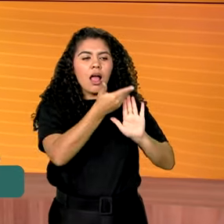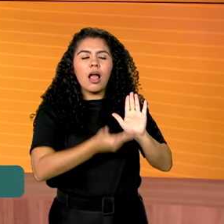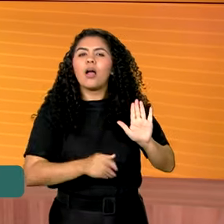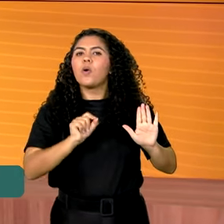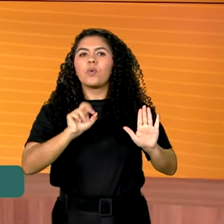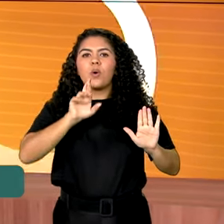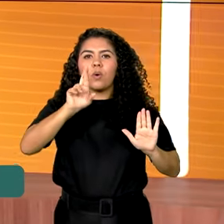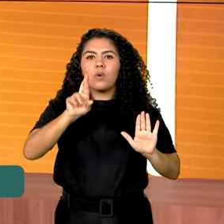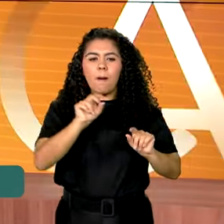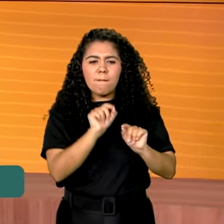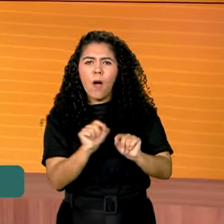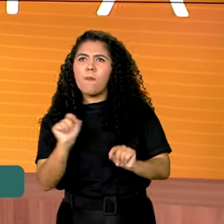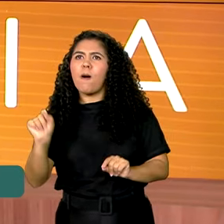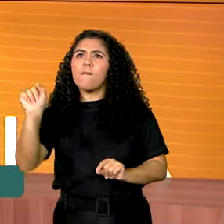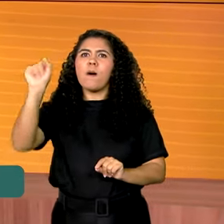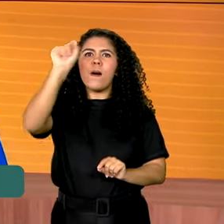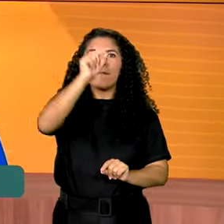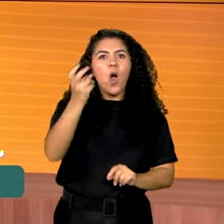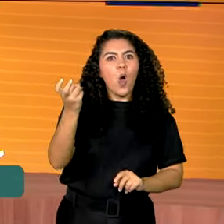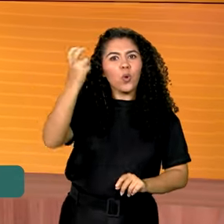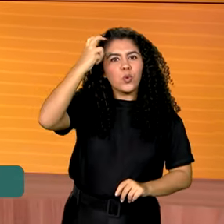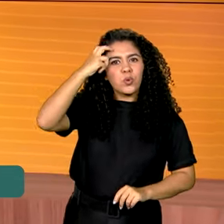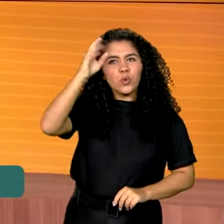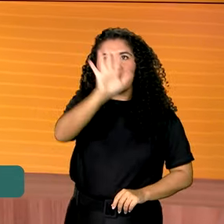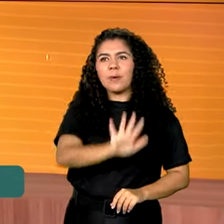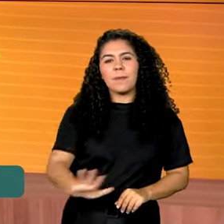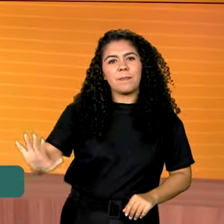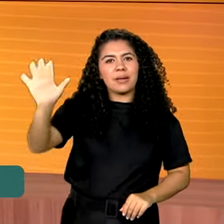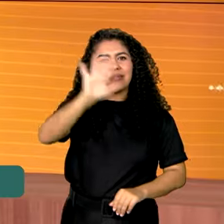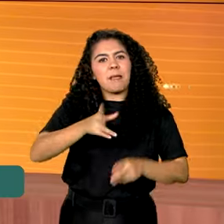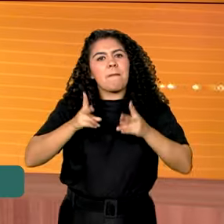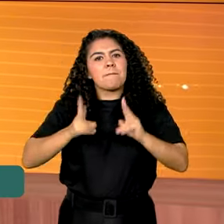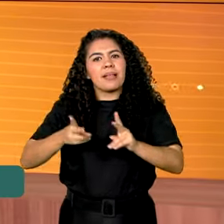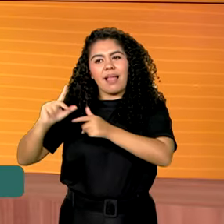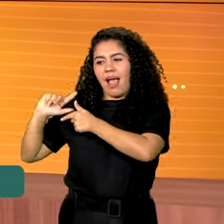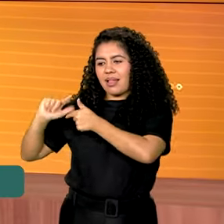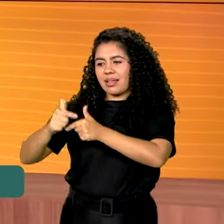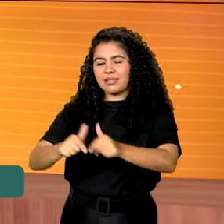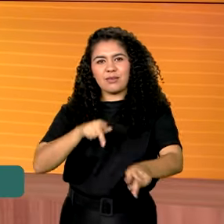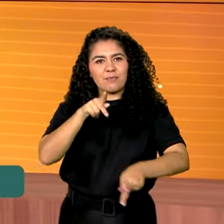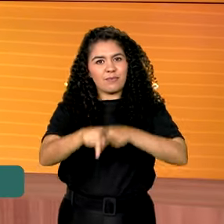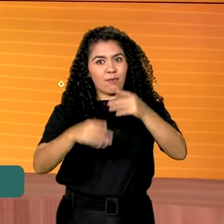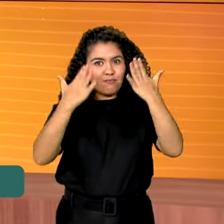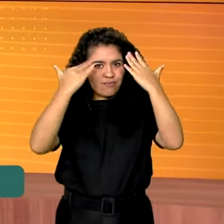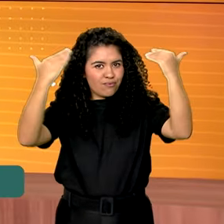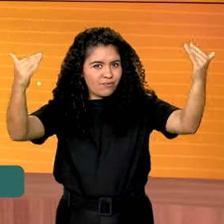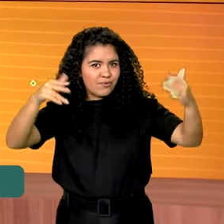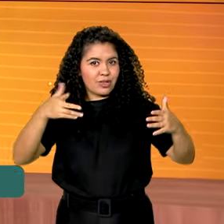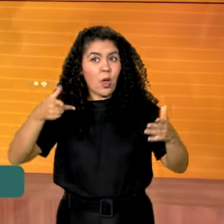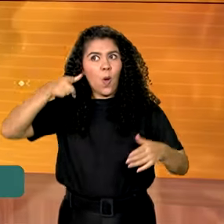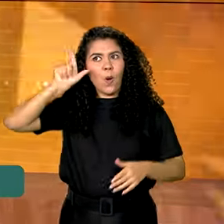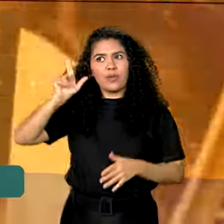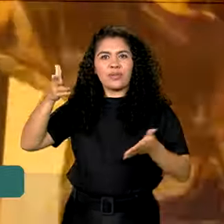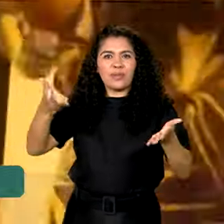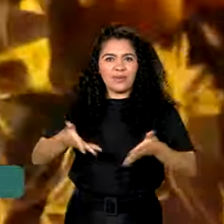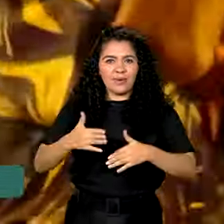criação dos pontos de cultura no Brasil e mantém as tradições populares de ontem e de hoje.